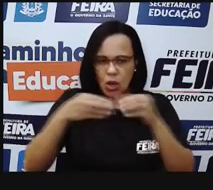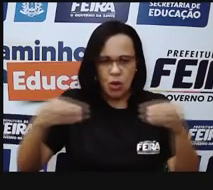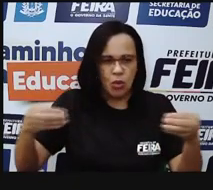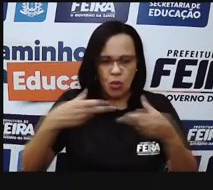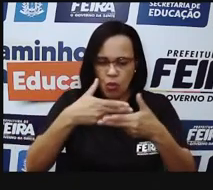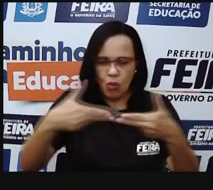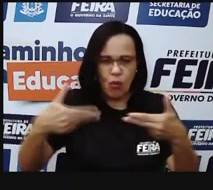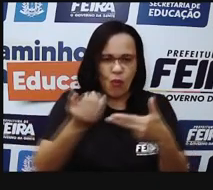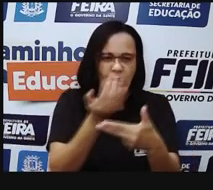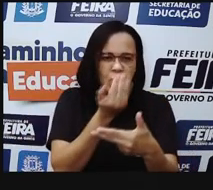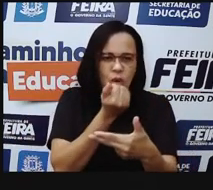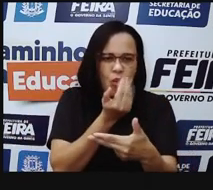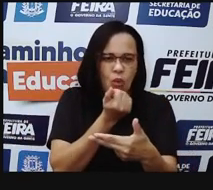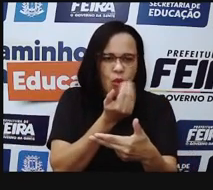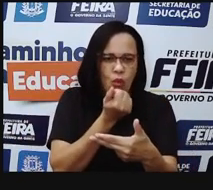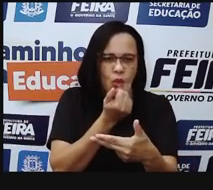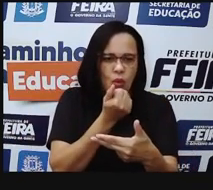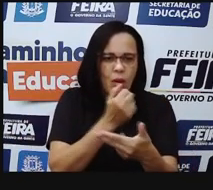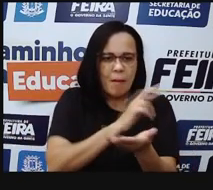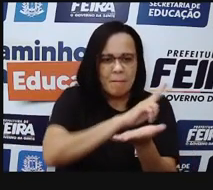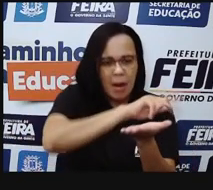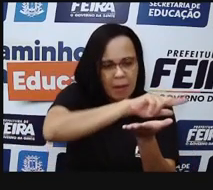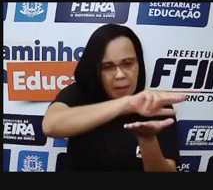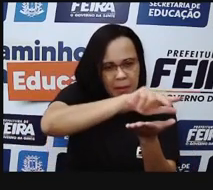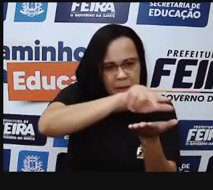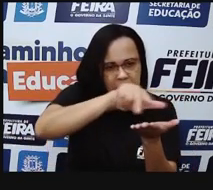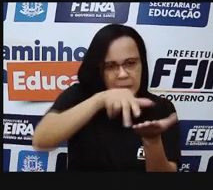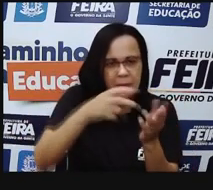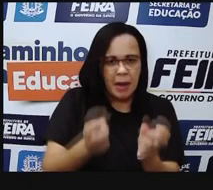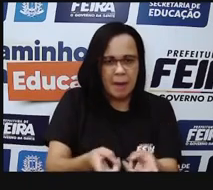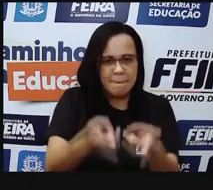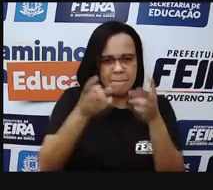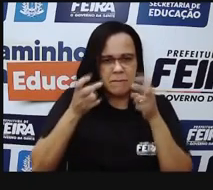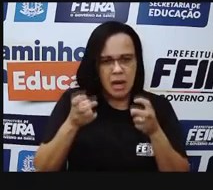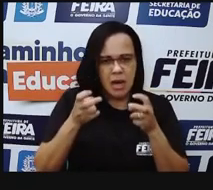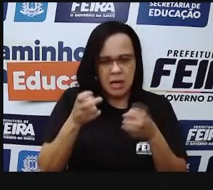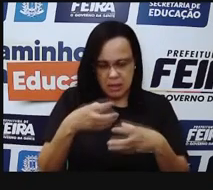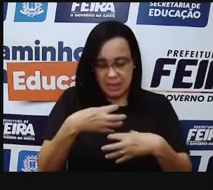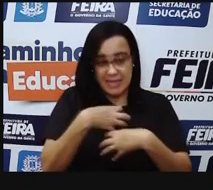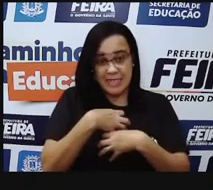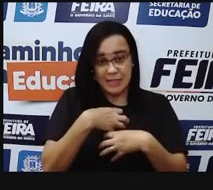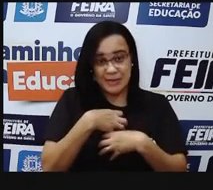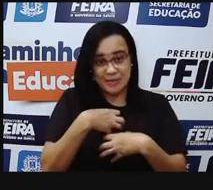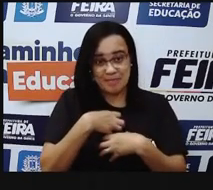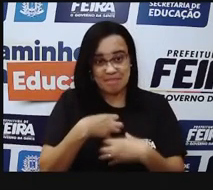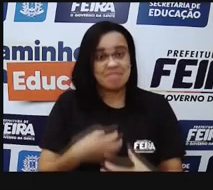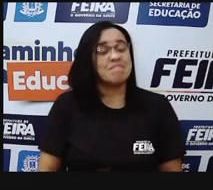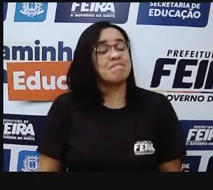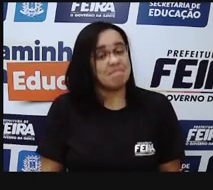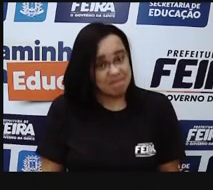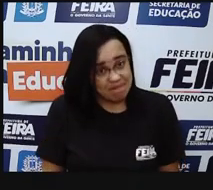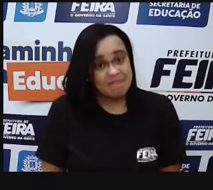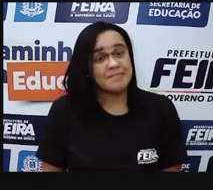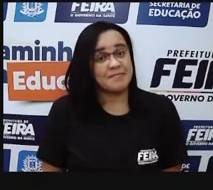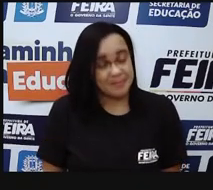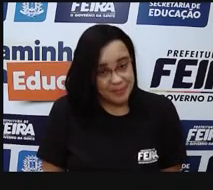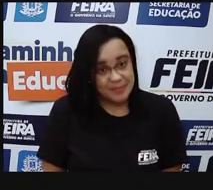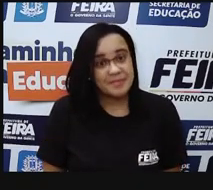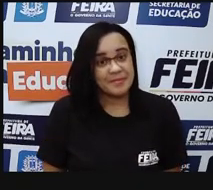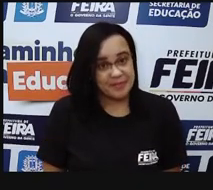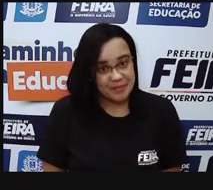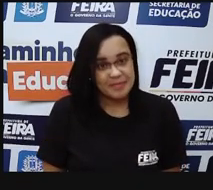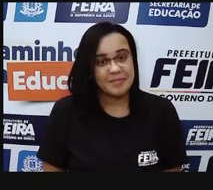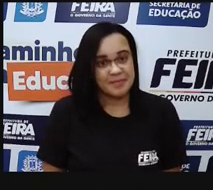Hum, então, existem regiões na nossa língua que vão perceber com mais facilidade, né? Vão ter papilas